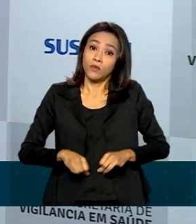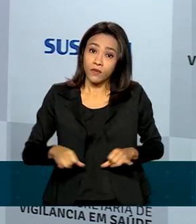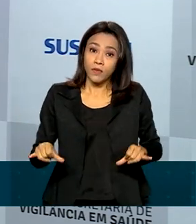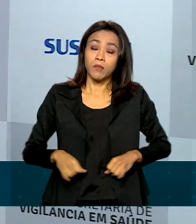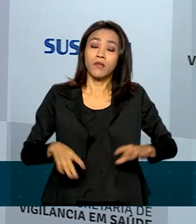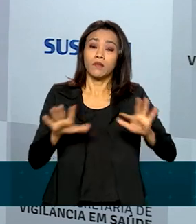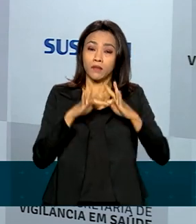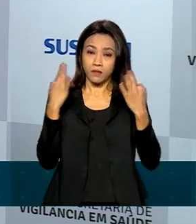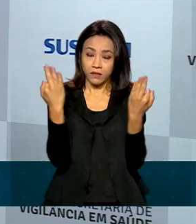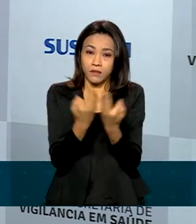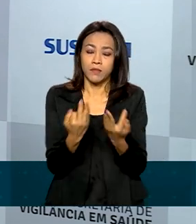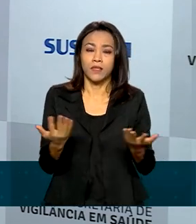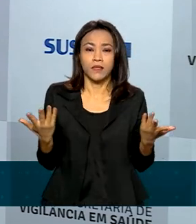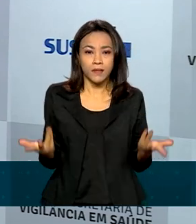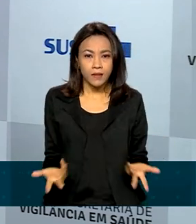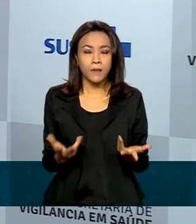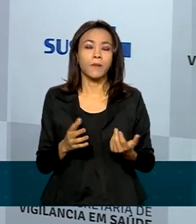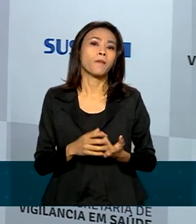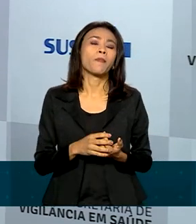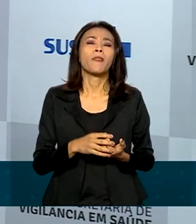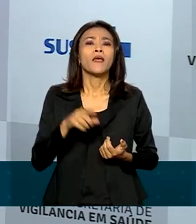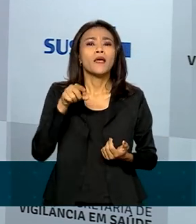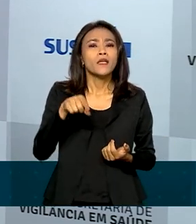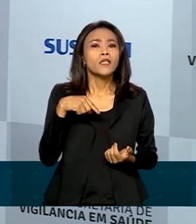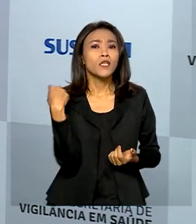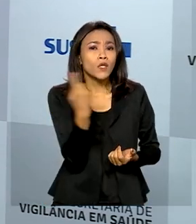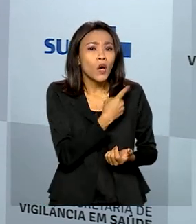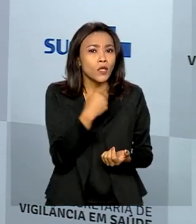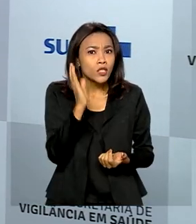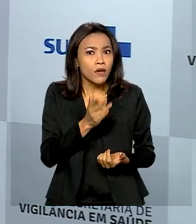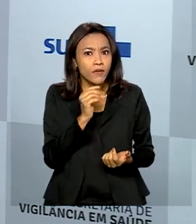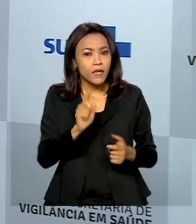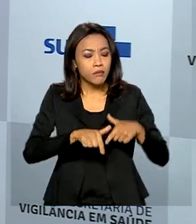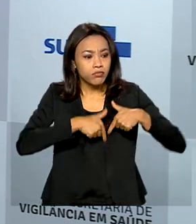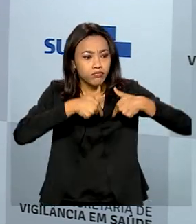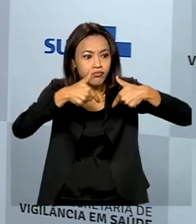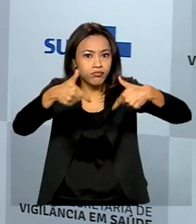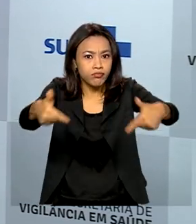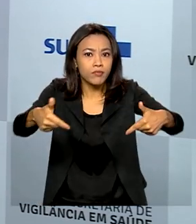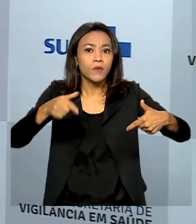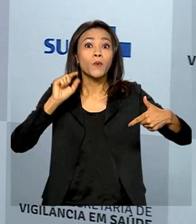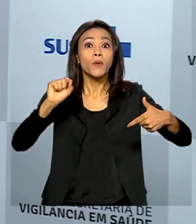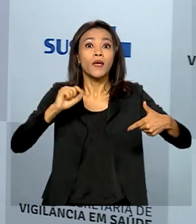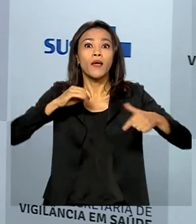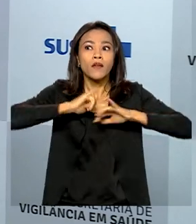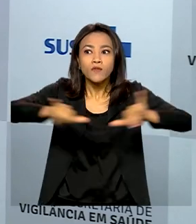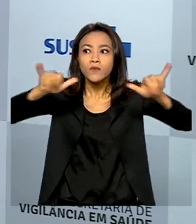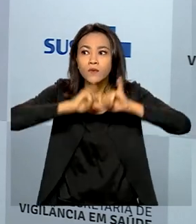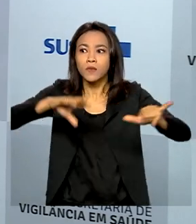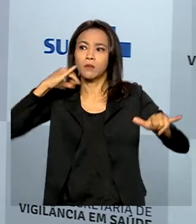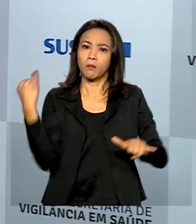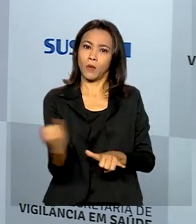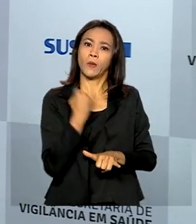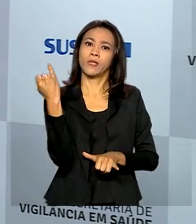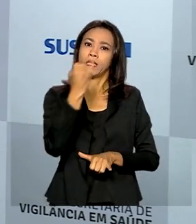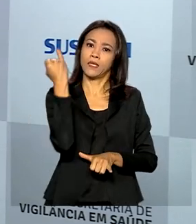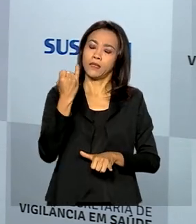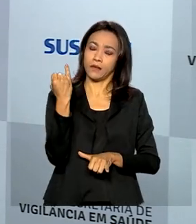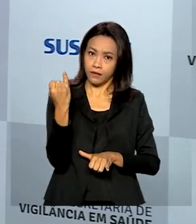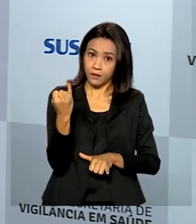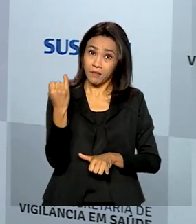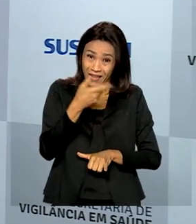famílias que isso vem a trazer. Então, muito do que a gente vem trabalhando é resgatar a importância de não deixarmos essas